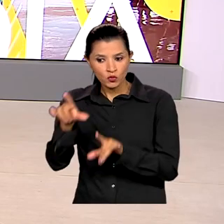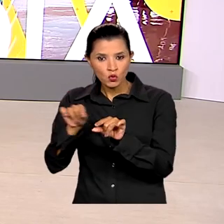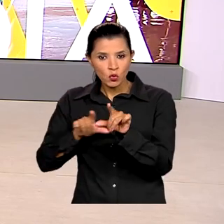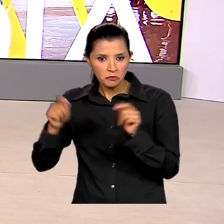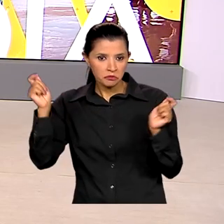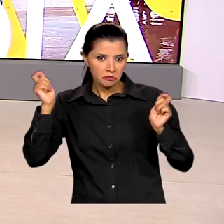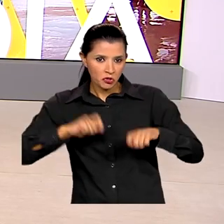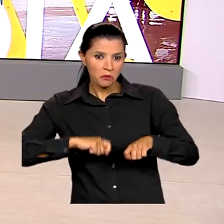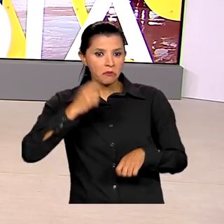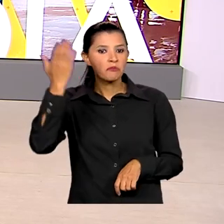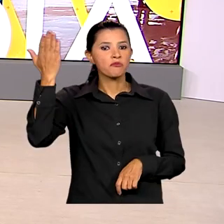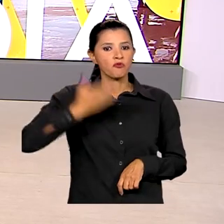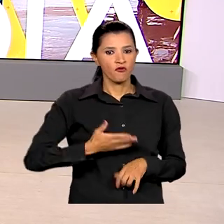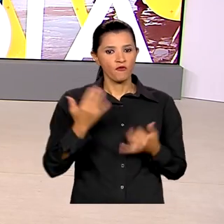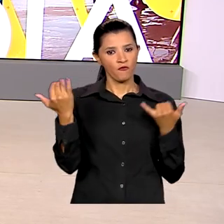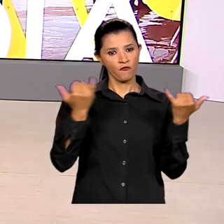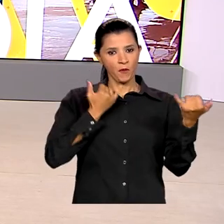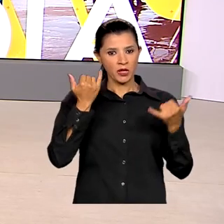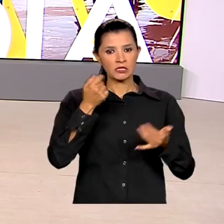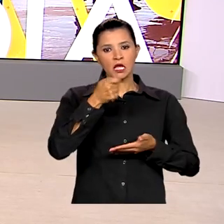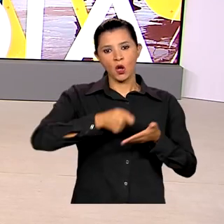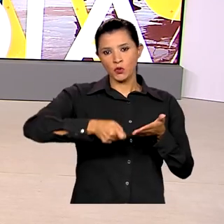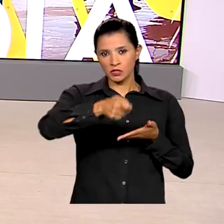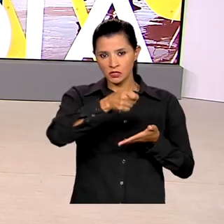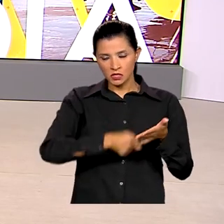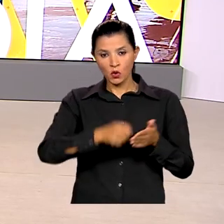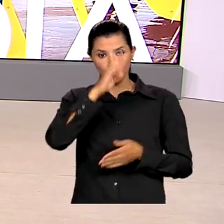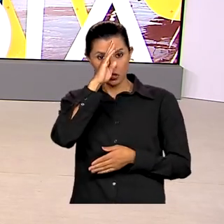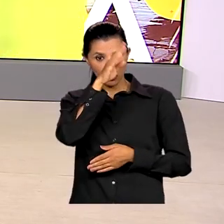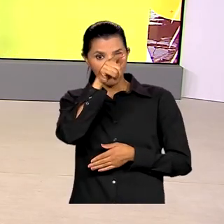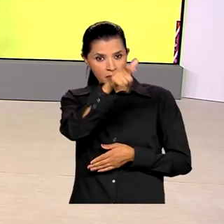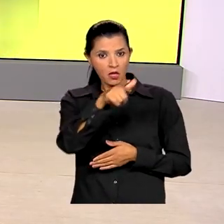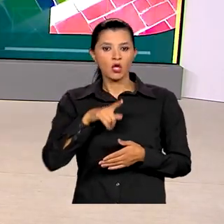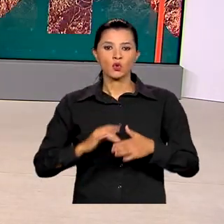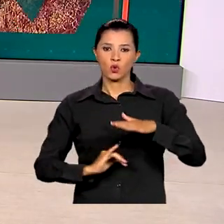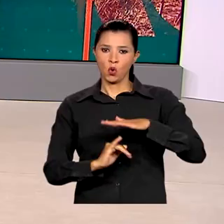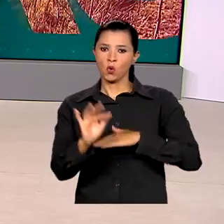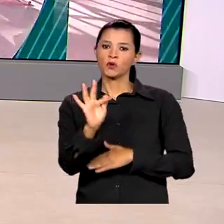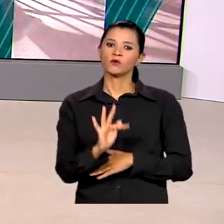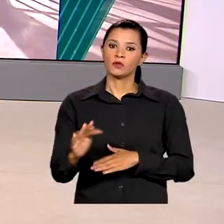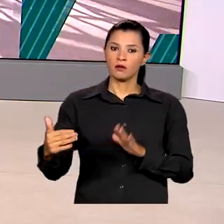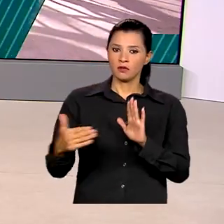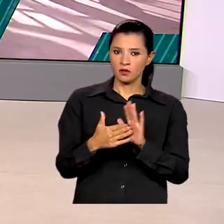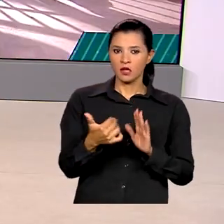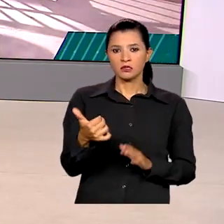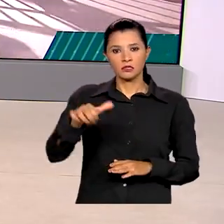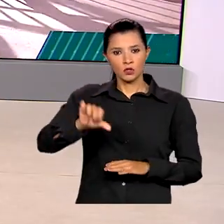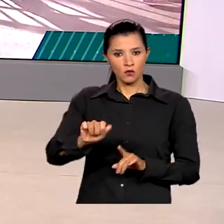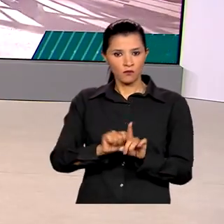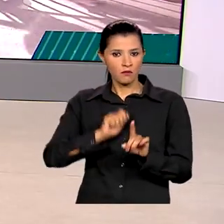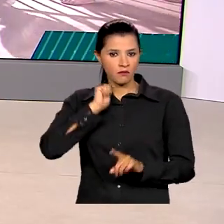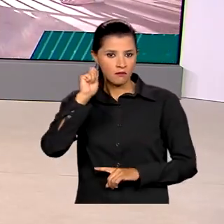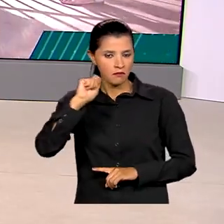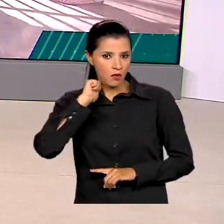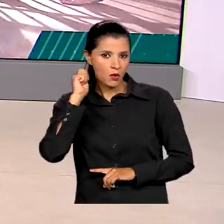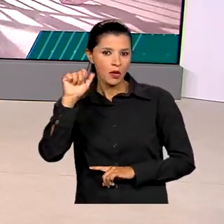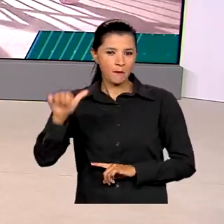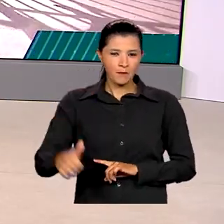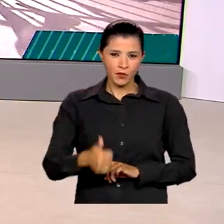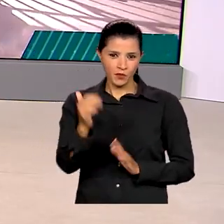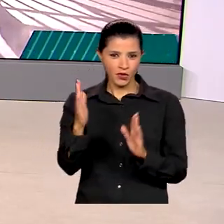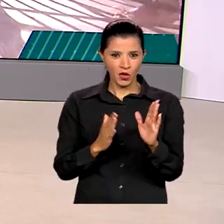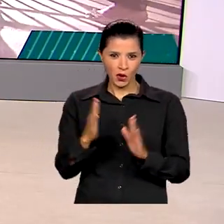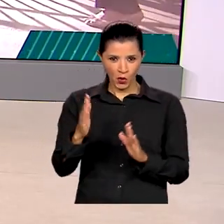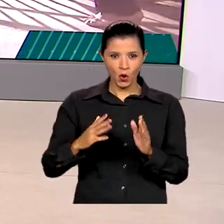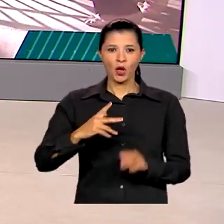poderão comprovar as informações de inscrição diretamente com as instituições até 19 de abril. Nessa primeira edição,